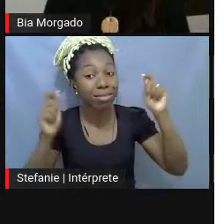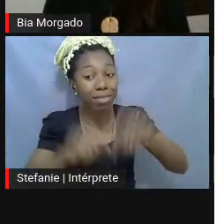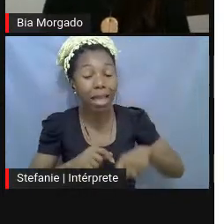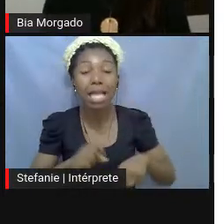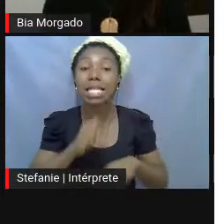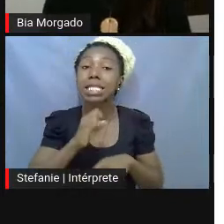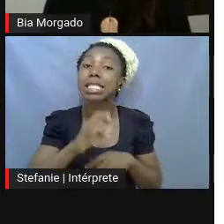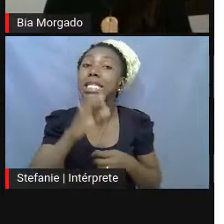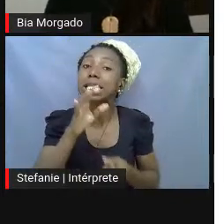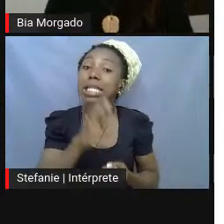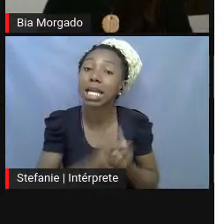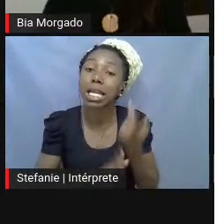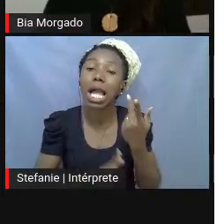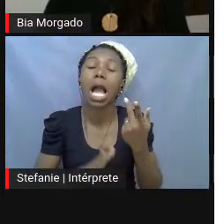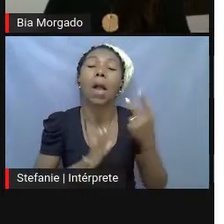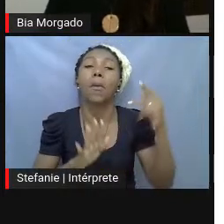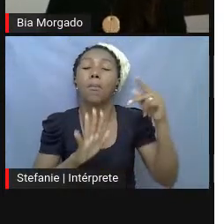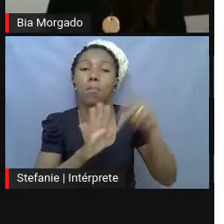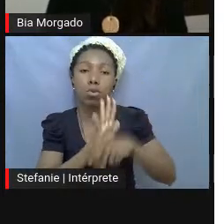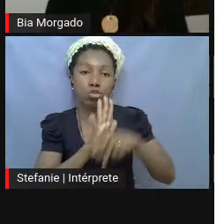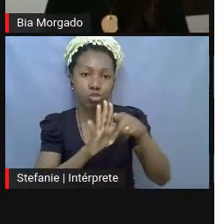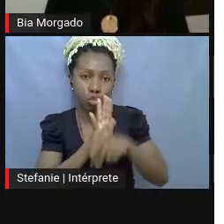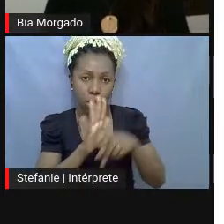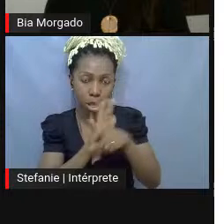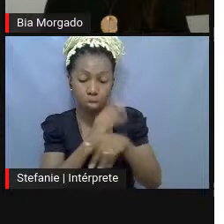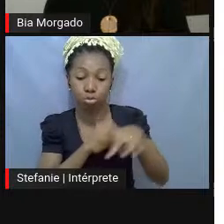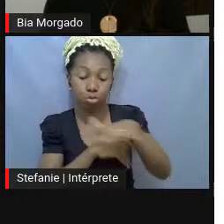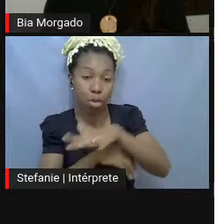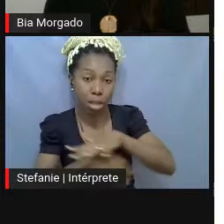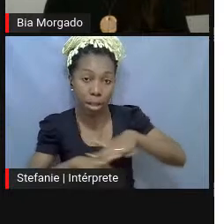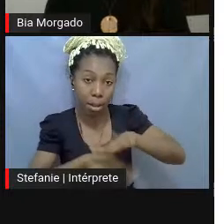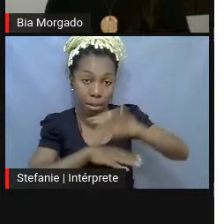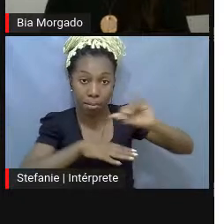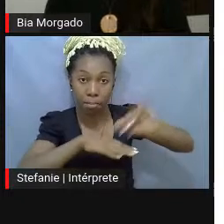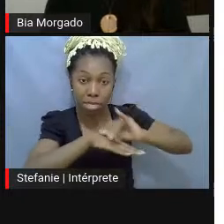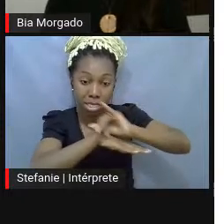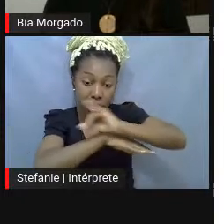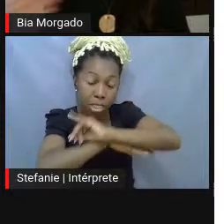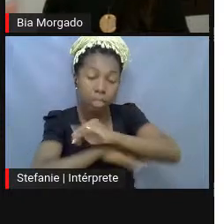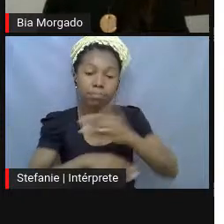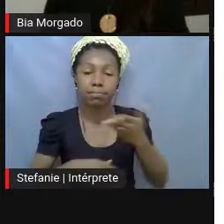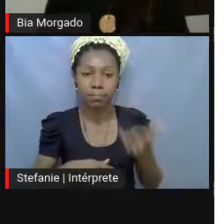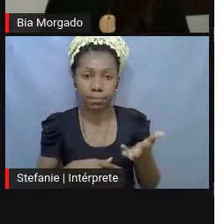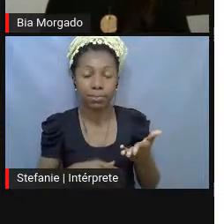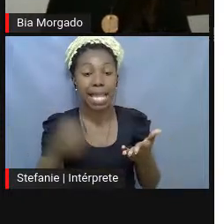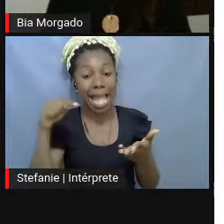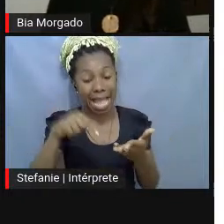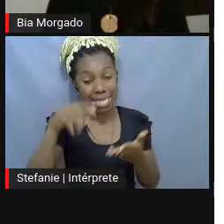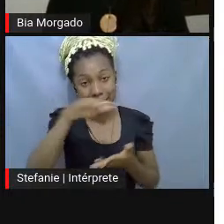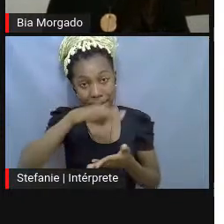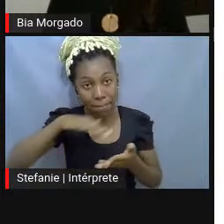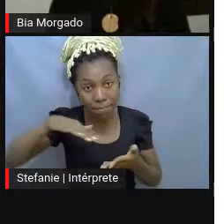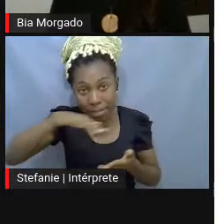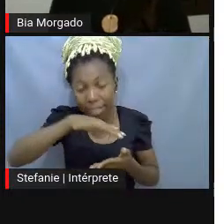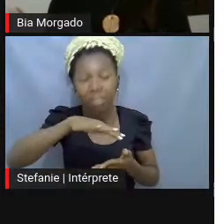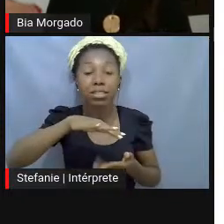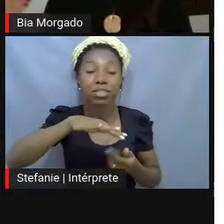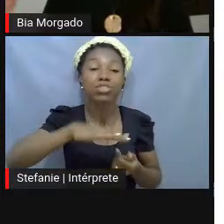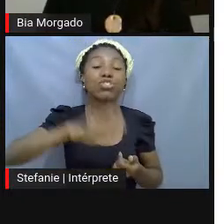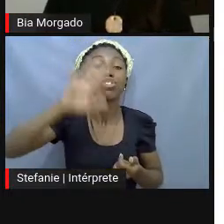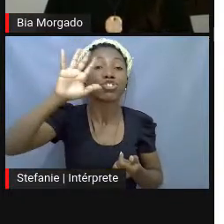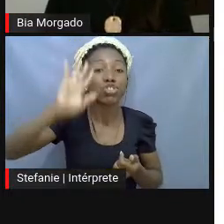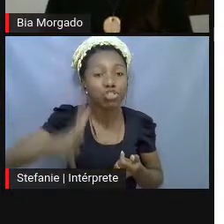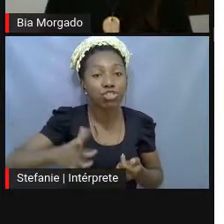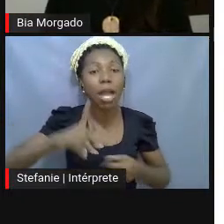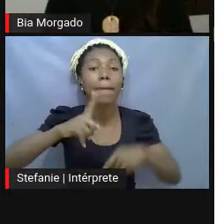cria um projeto expográfico, um ambiente, onde essas obras estariam inseridas e esse ambiente, ele fala, é já um elemento